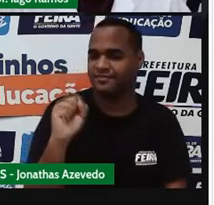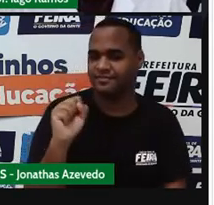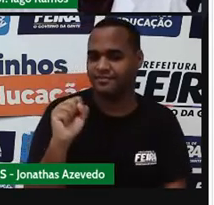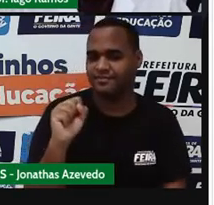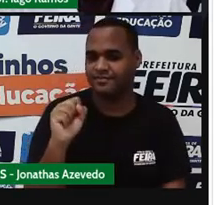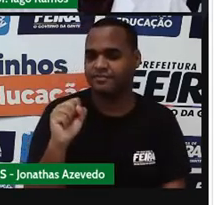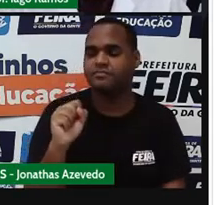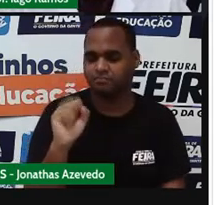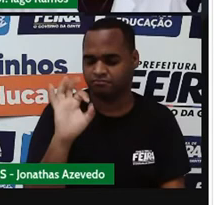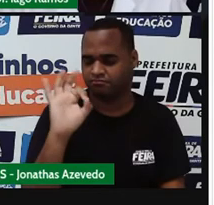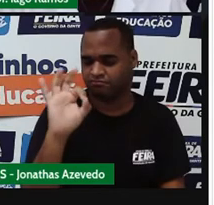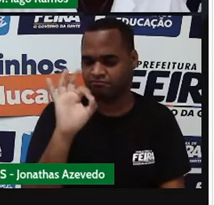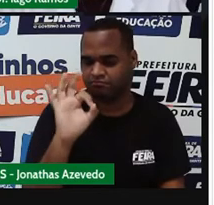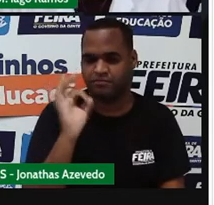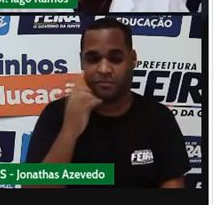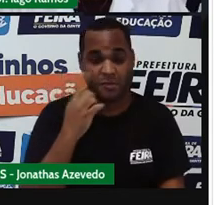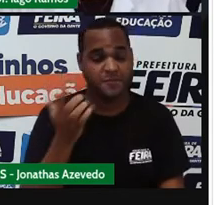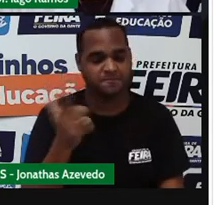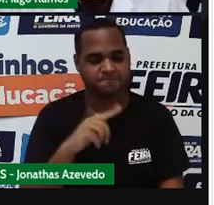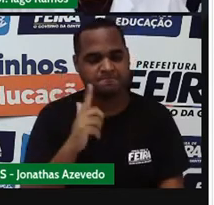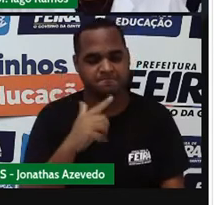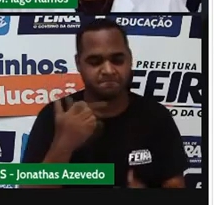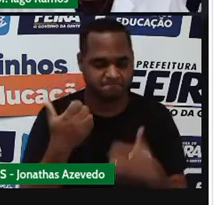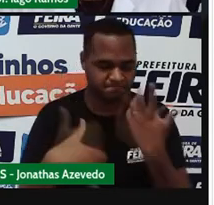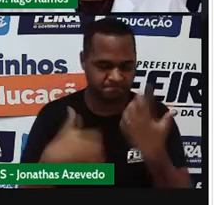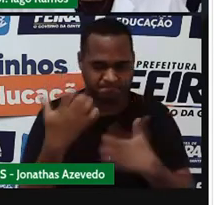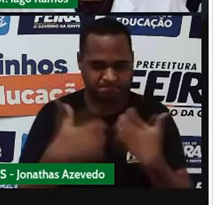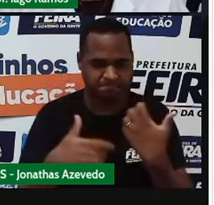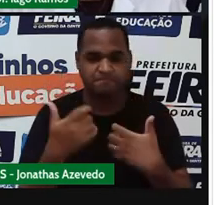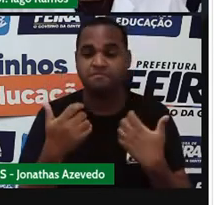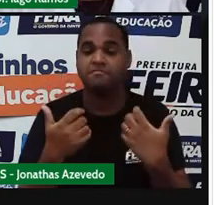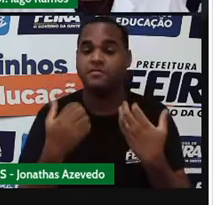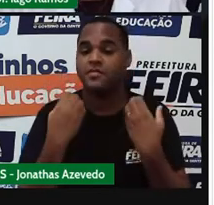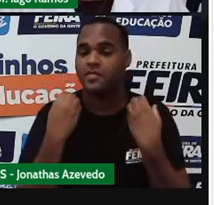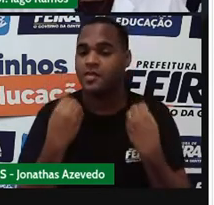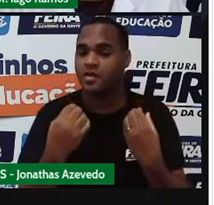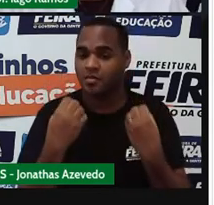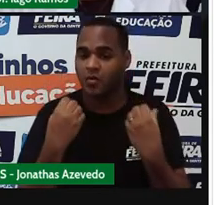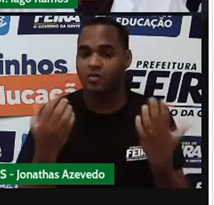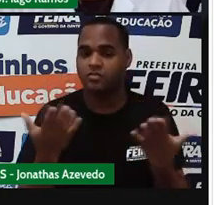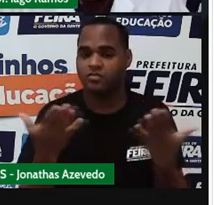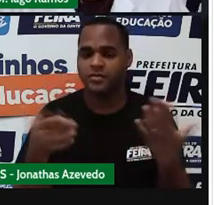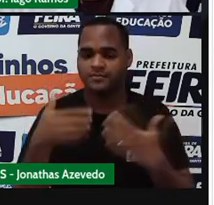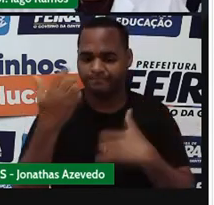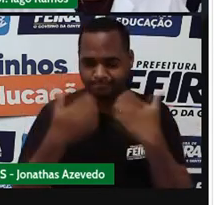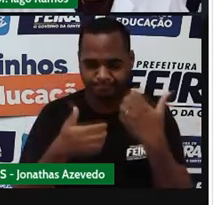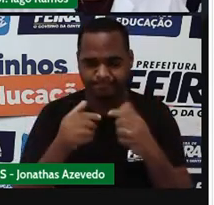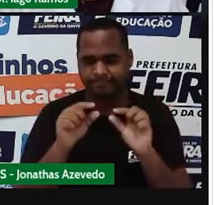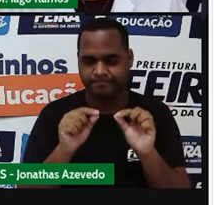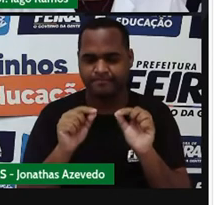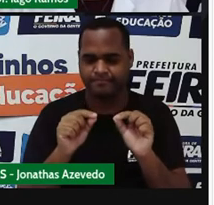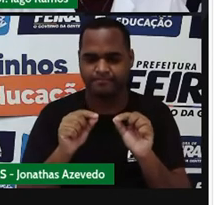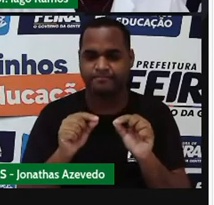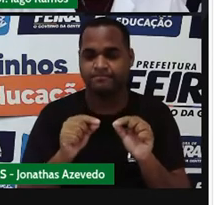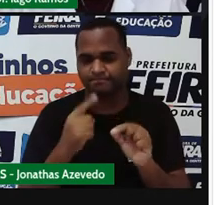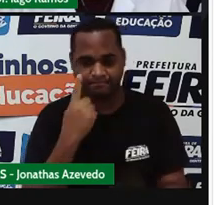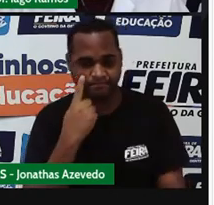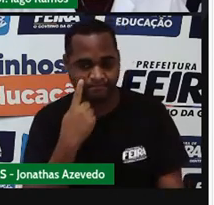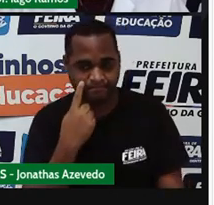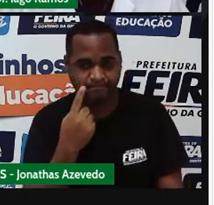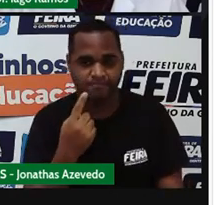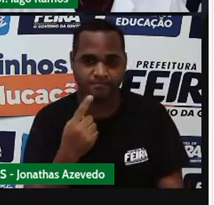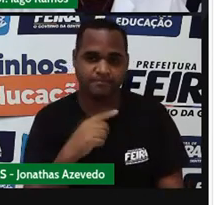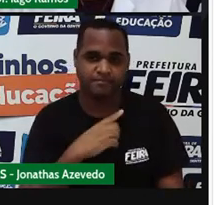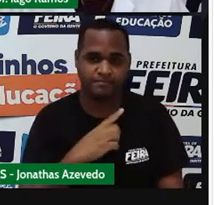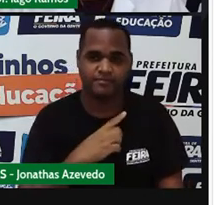Que bacana. Já já a chega lá. Bom, e agora? E agora é o seguinte. Olha só. Eu tenho